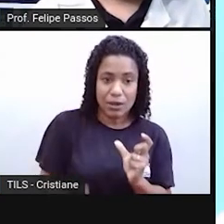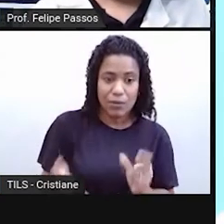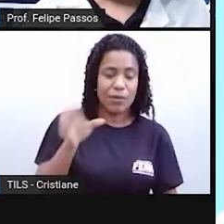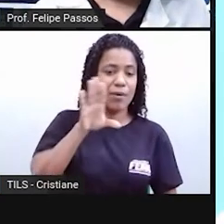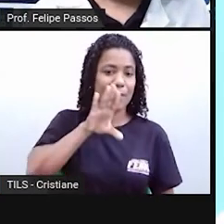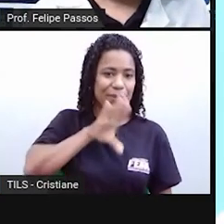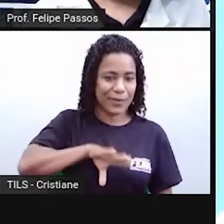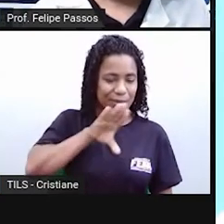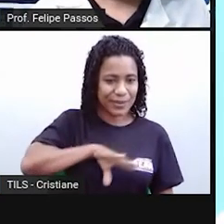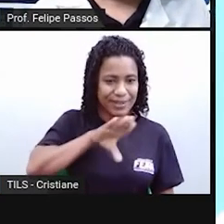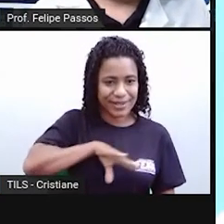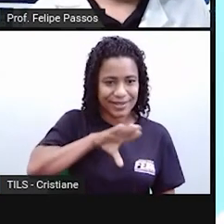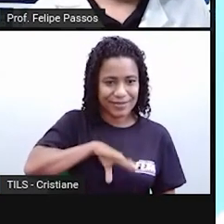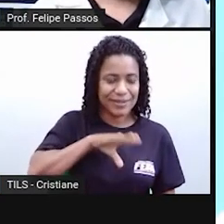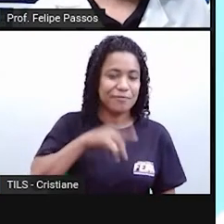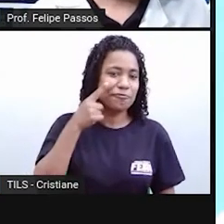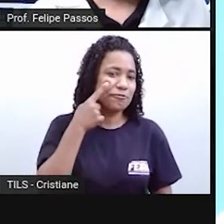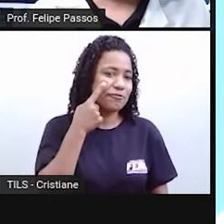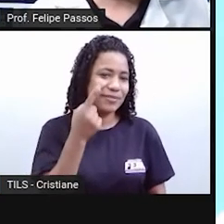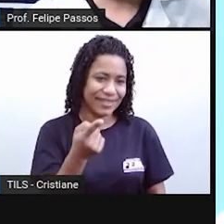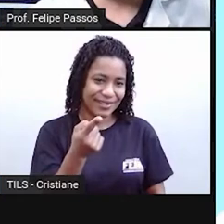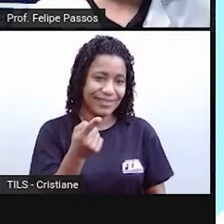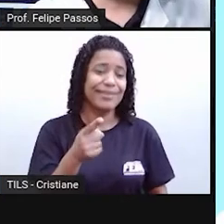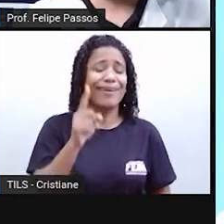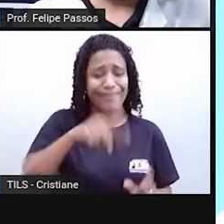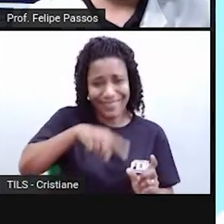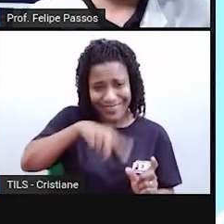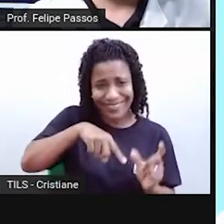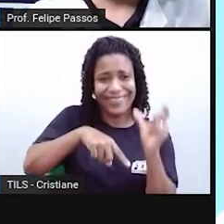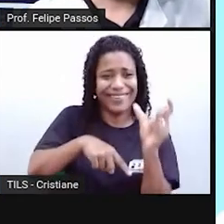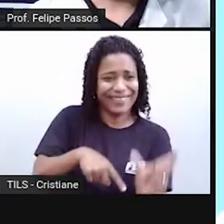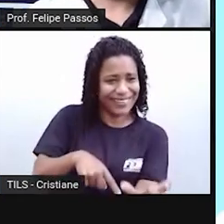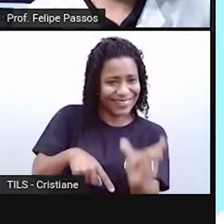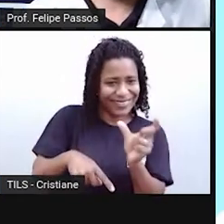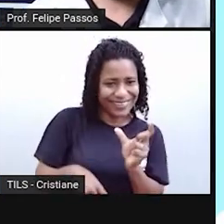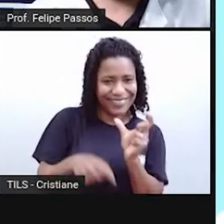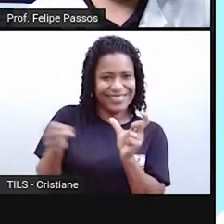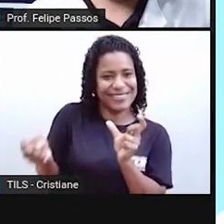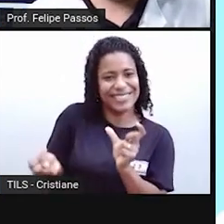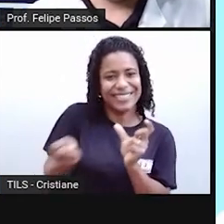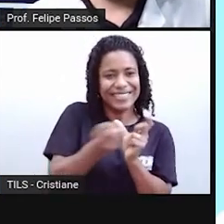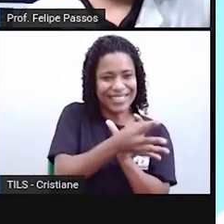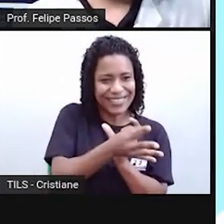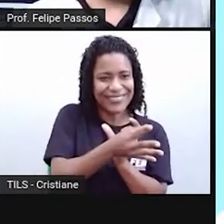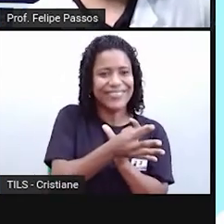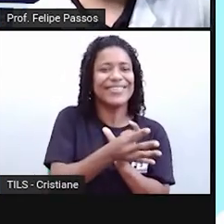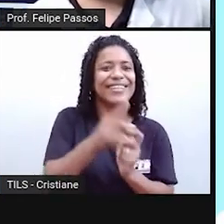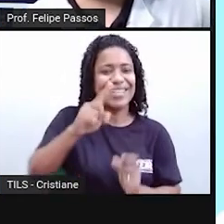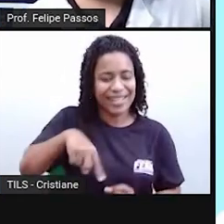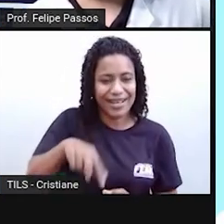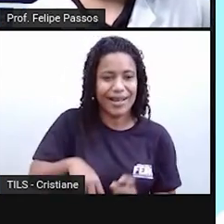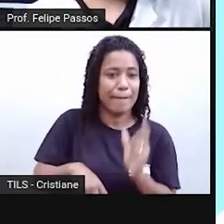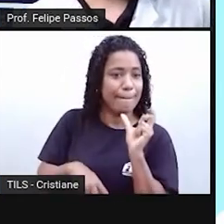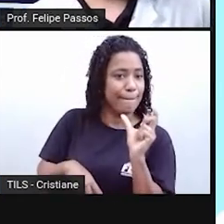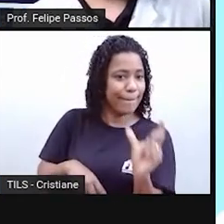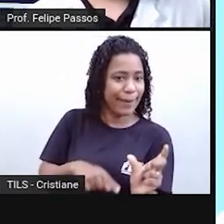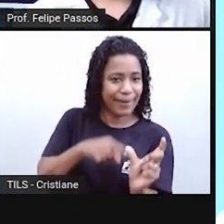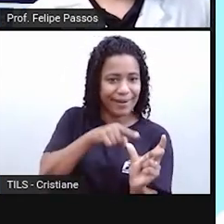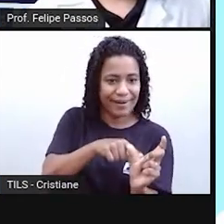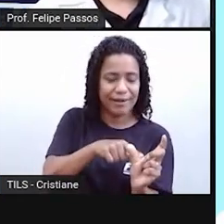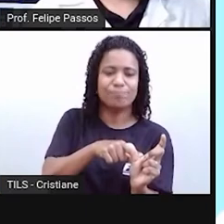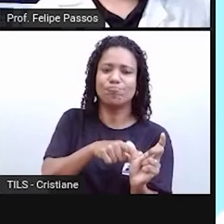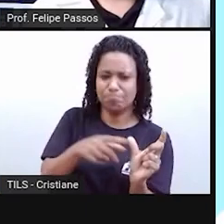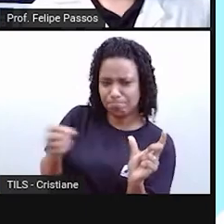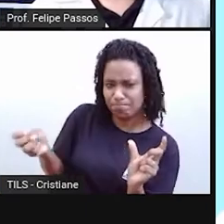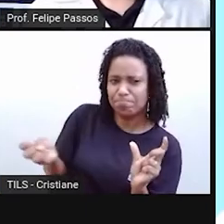que a gente viu no estante, ela é uma forma de neologismo. Então, a palavra já existia e a gente transformou